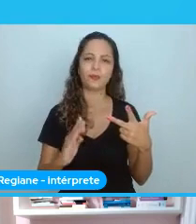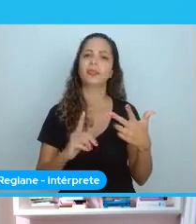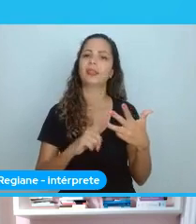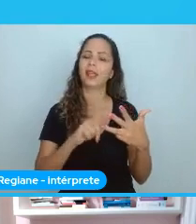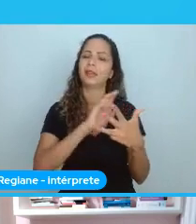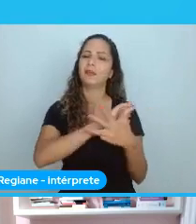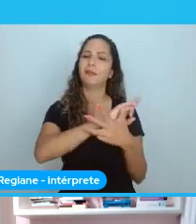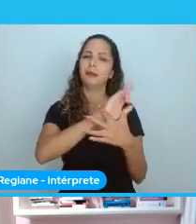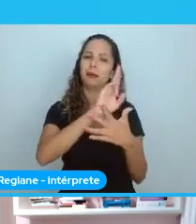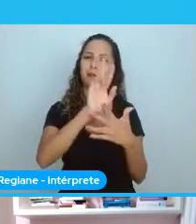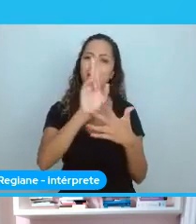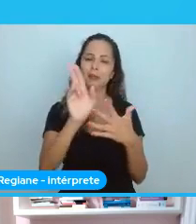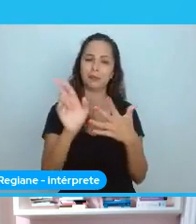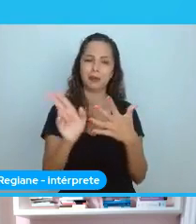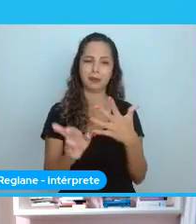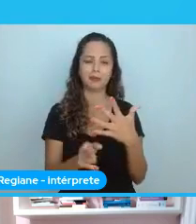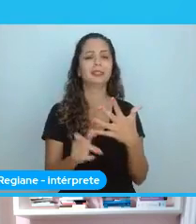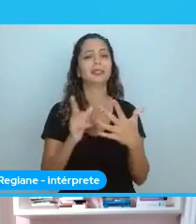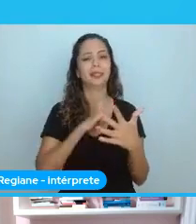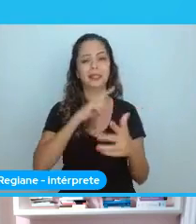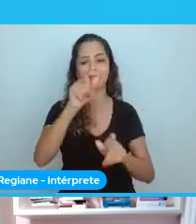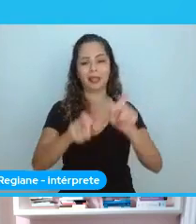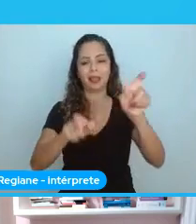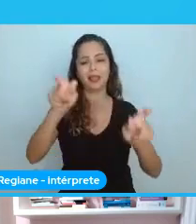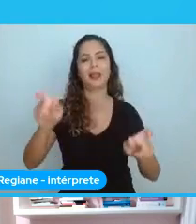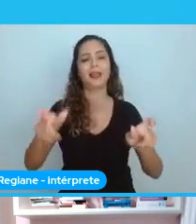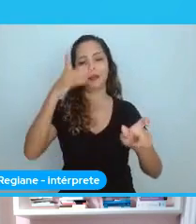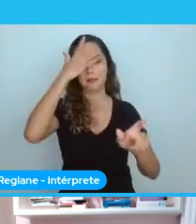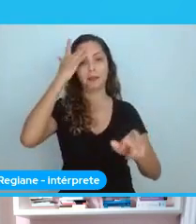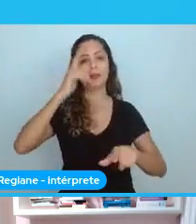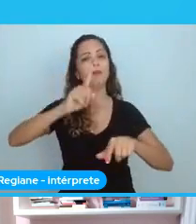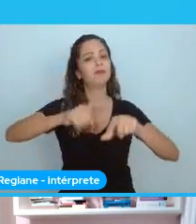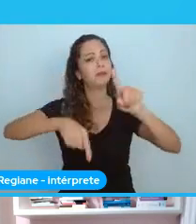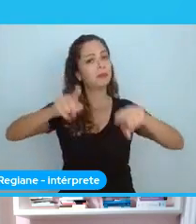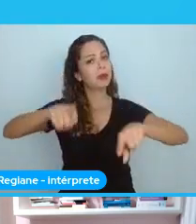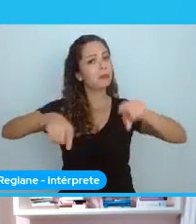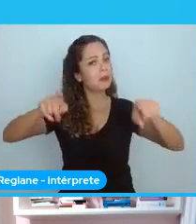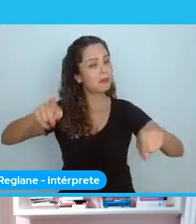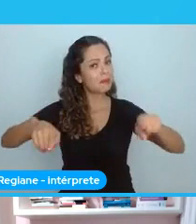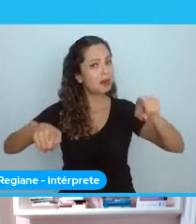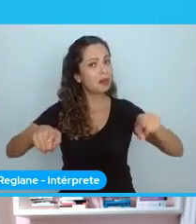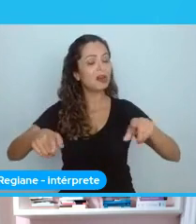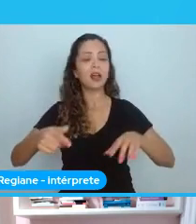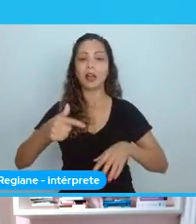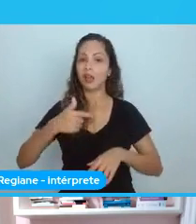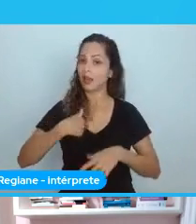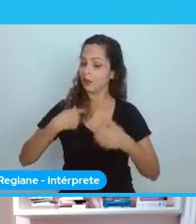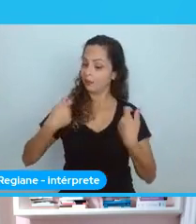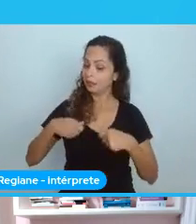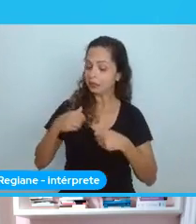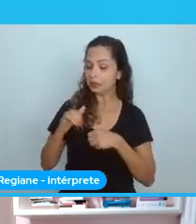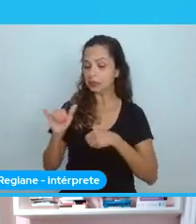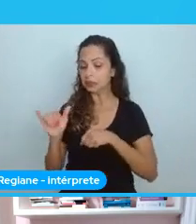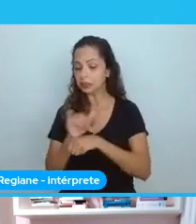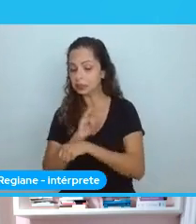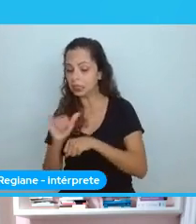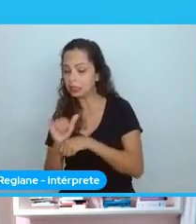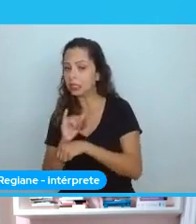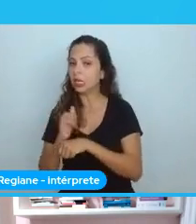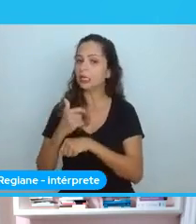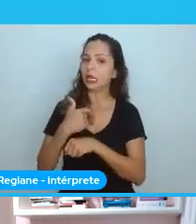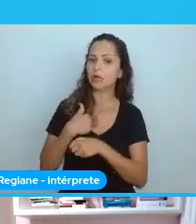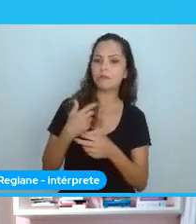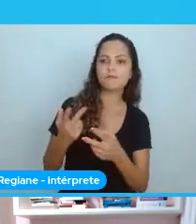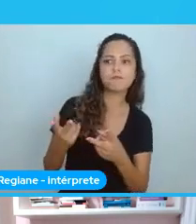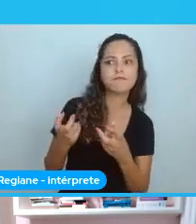eu preciso criar mecanismos para, sabe? Para lidar com isso. Para impedir isso. Para,